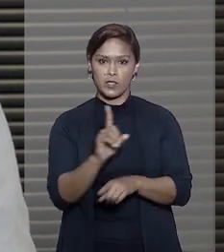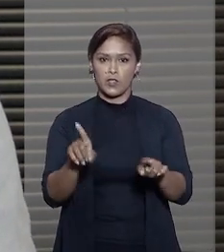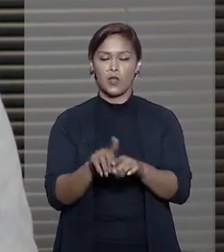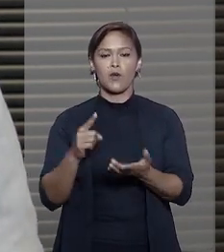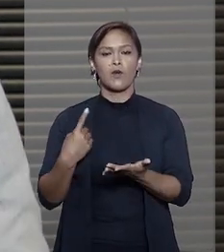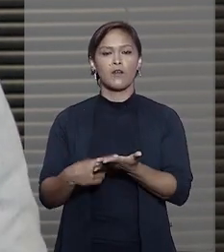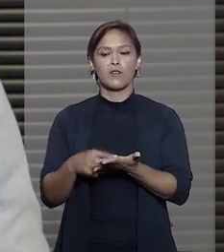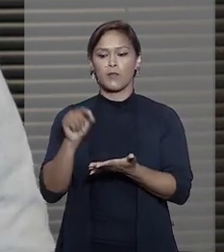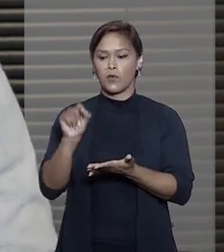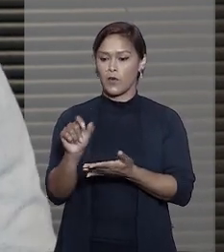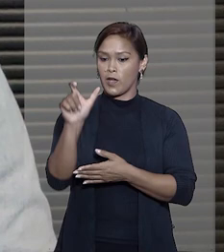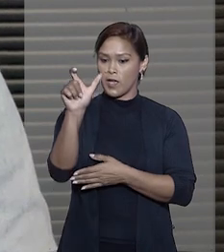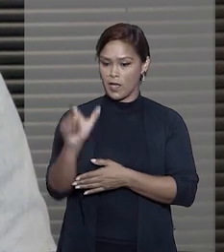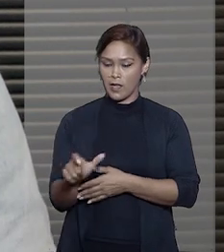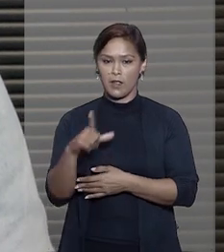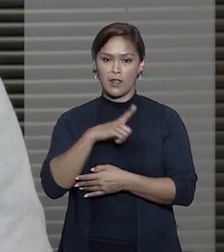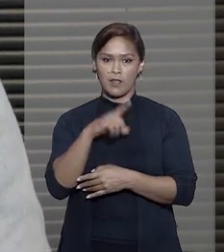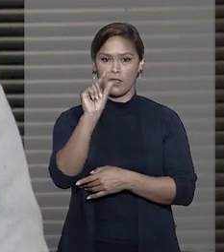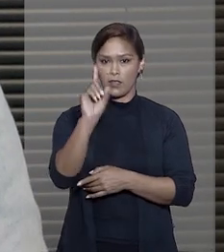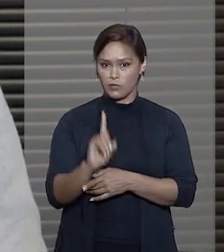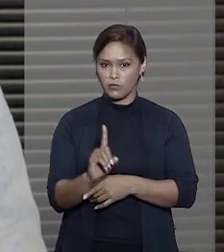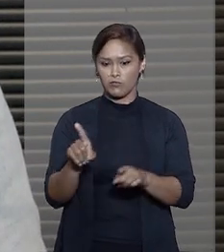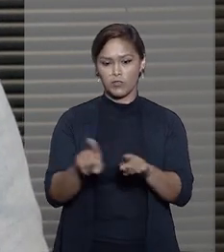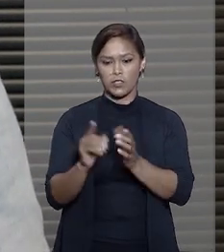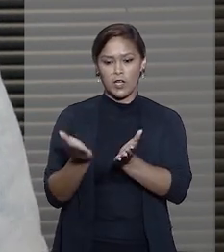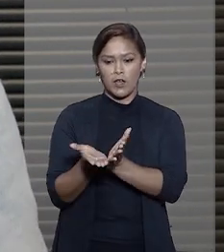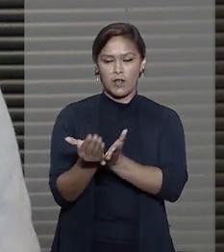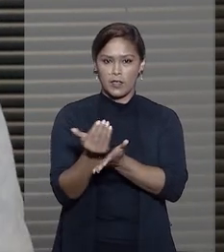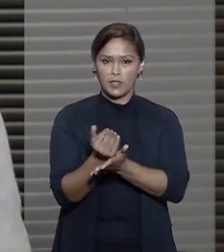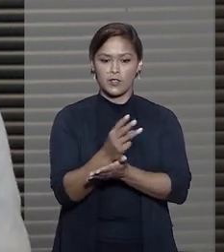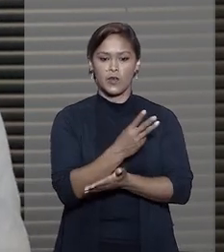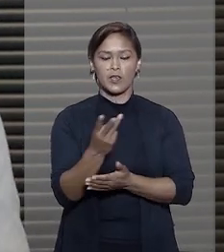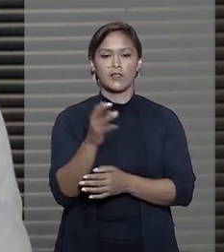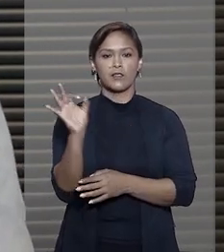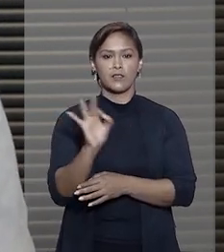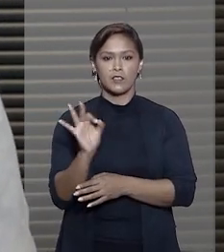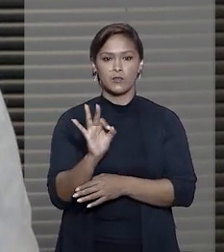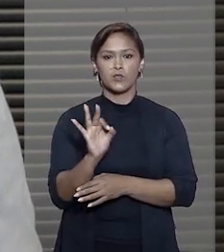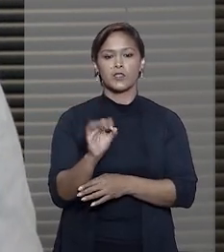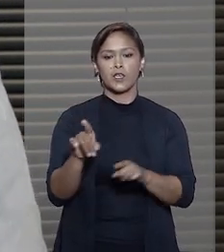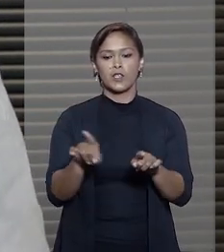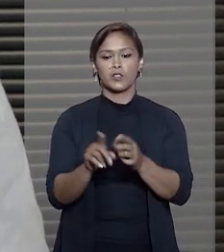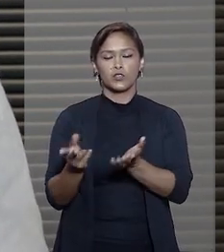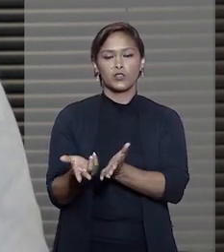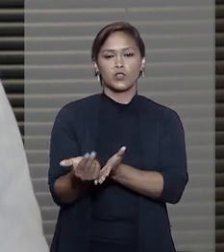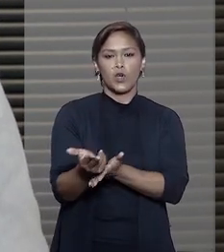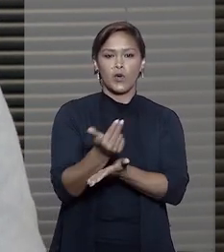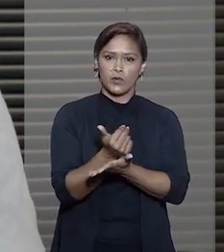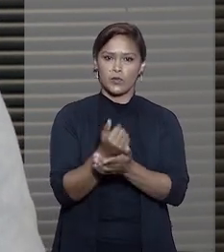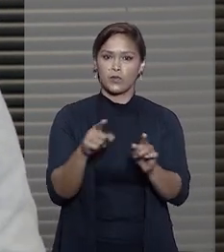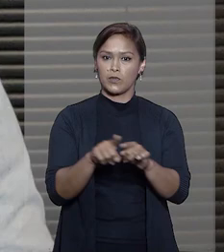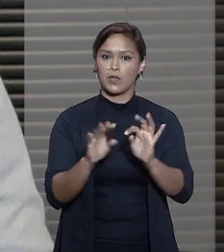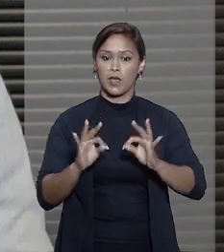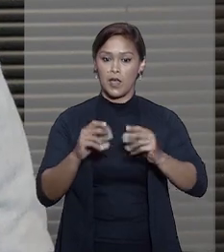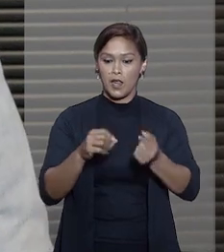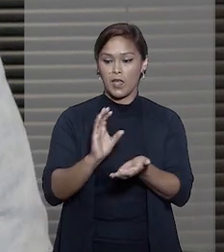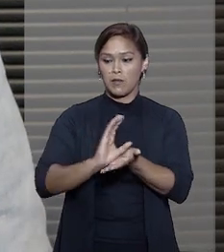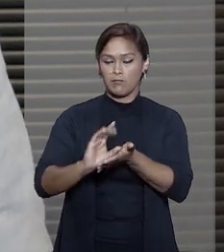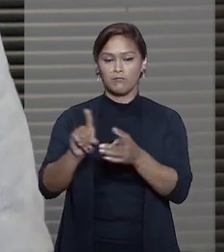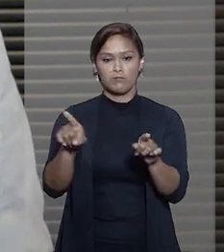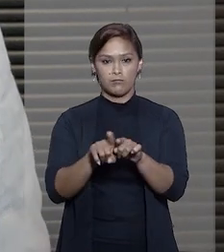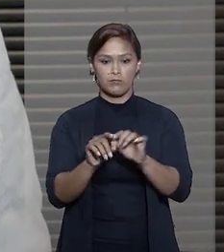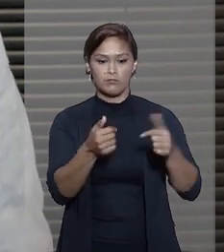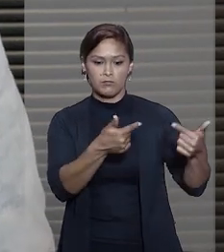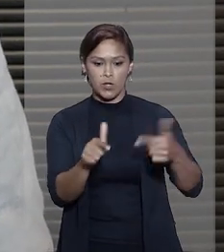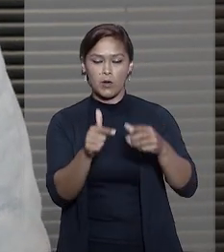afirmou que ele tem direito à retenção do valor e a 3,5 do capital social, além de indenização